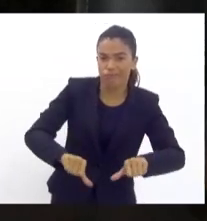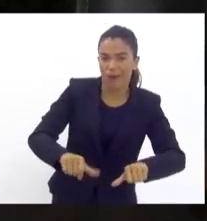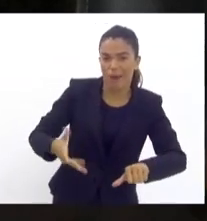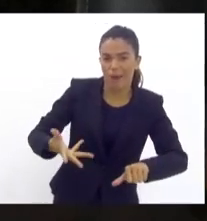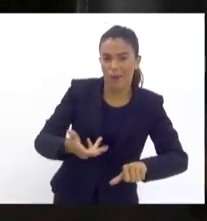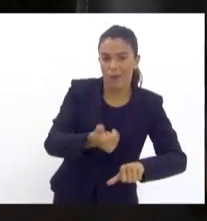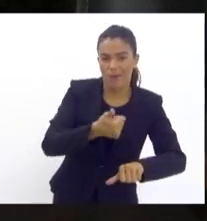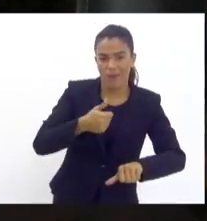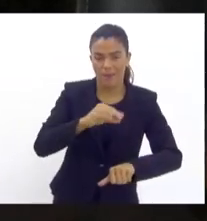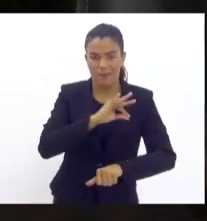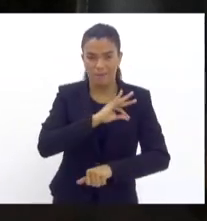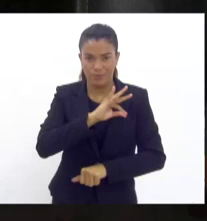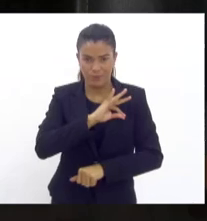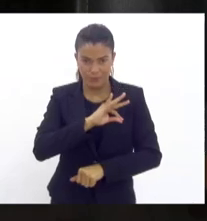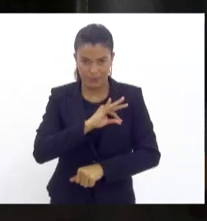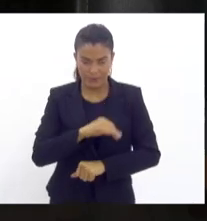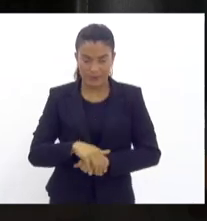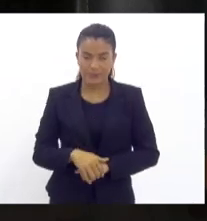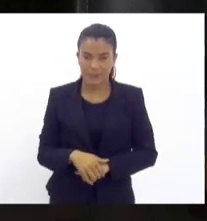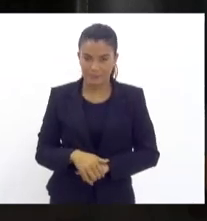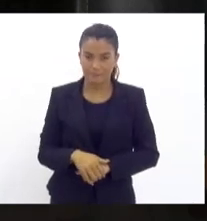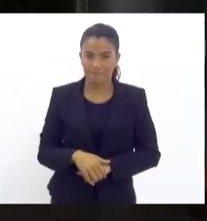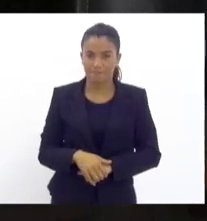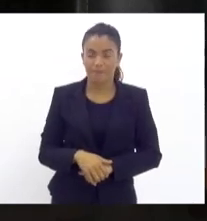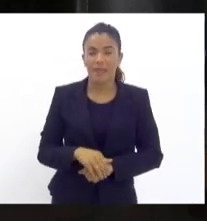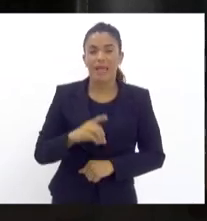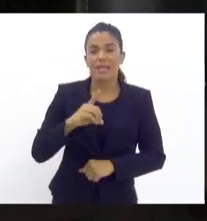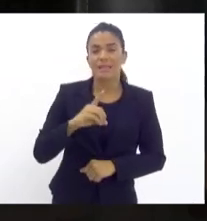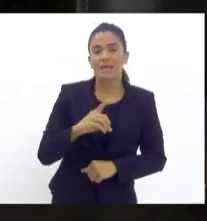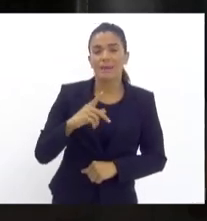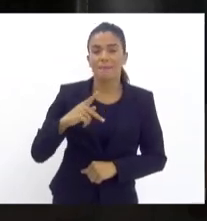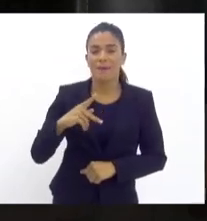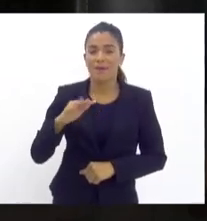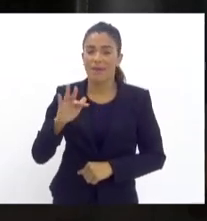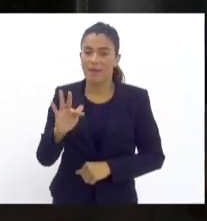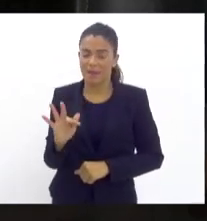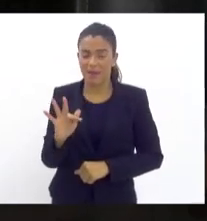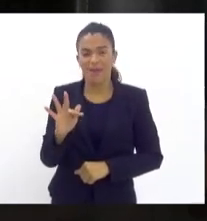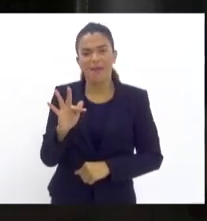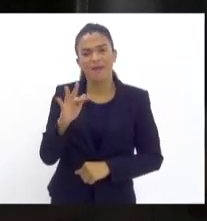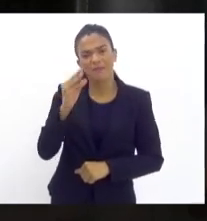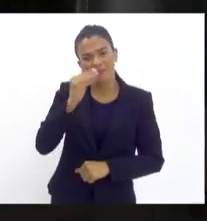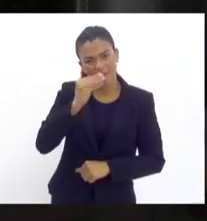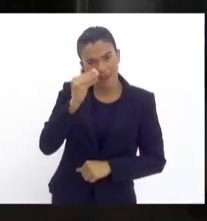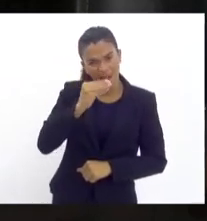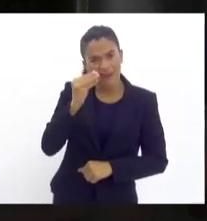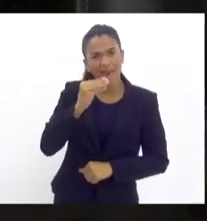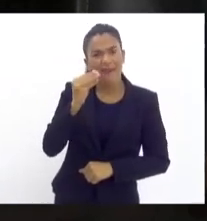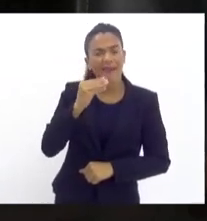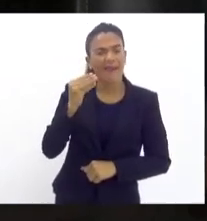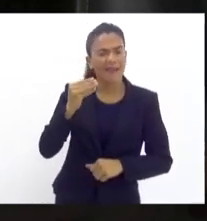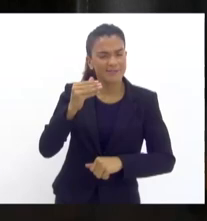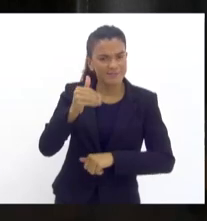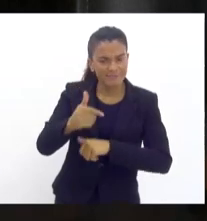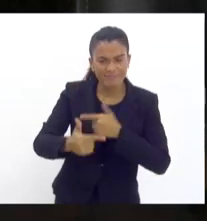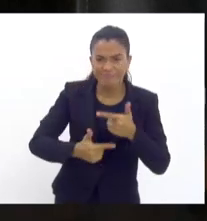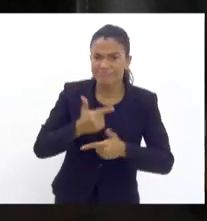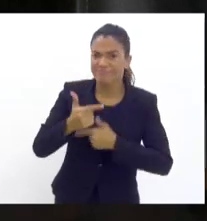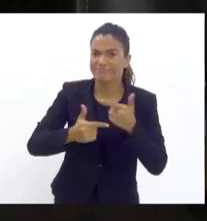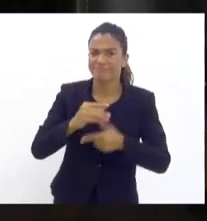Como todos os outros aqui falaram, essa DPF enfraquece a atuação da polícia militar, enfraquece